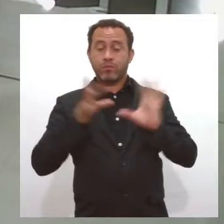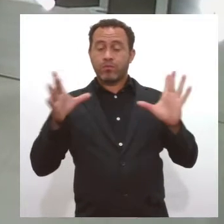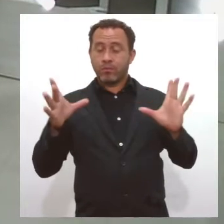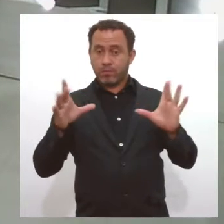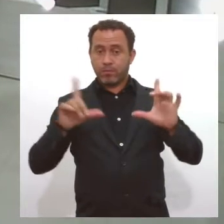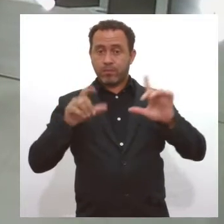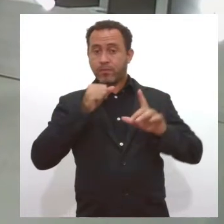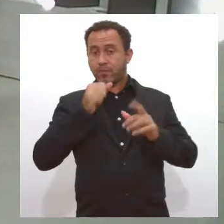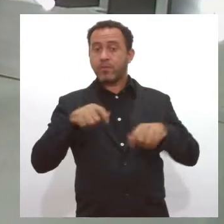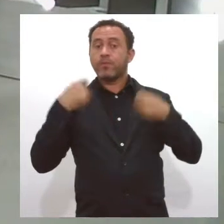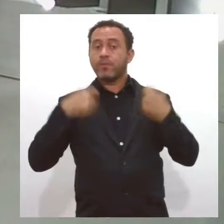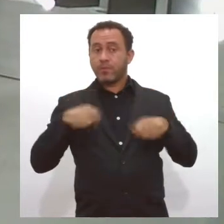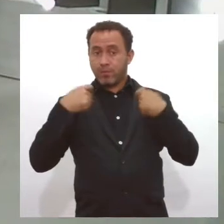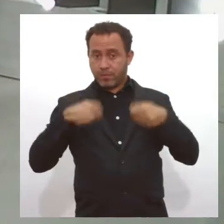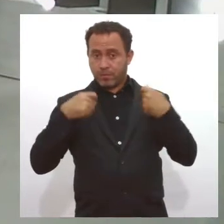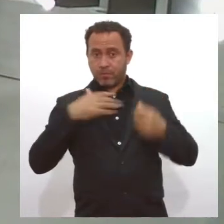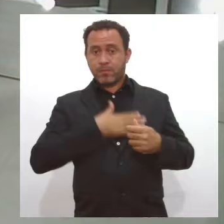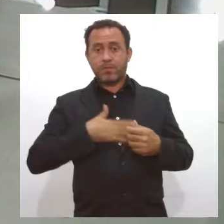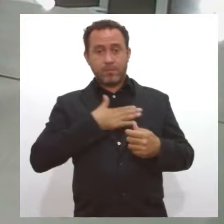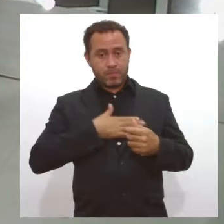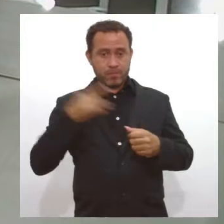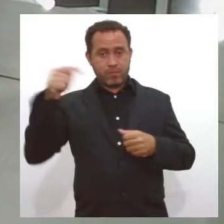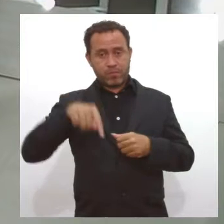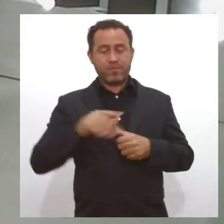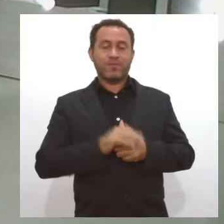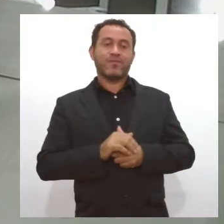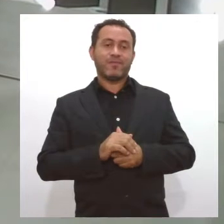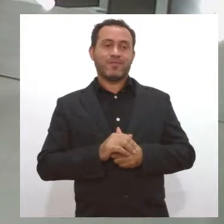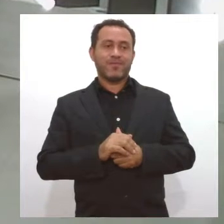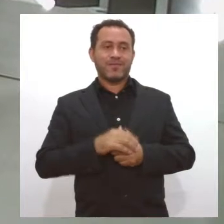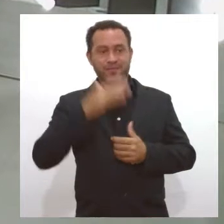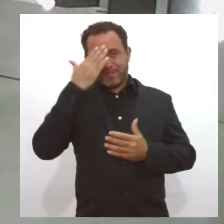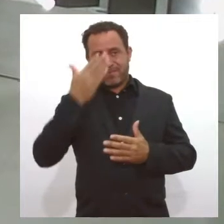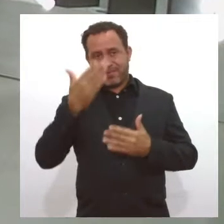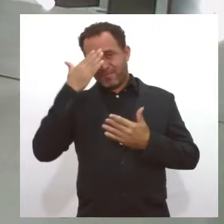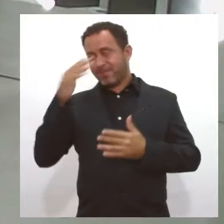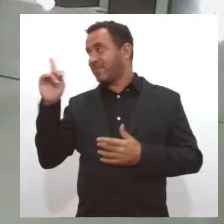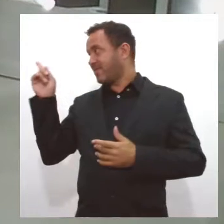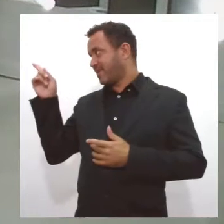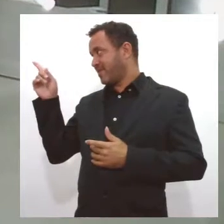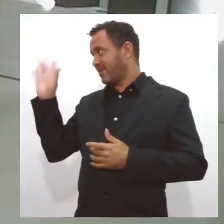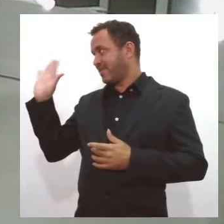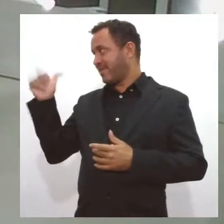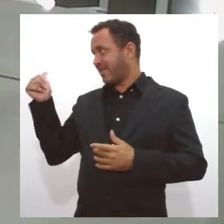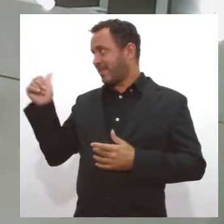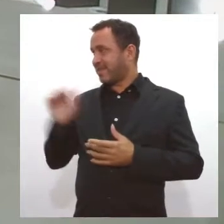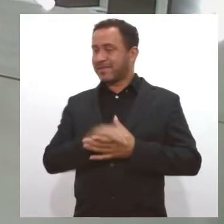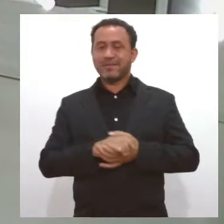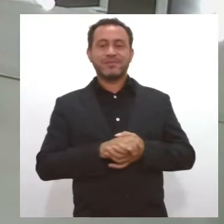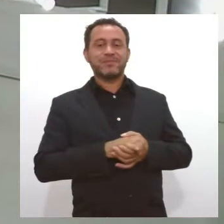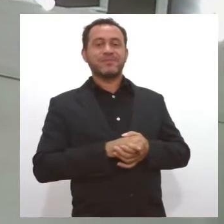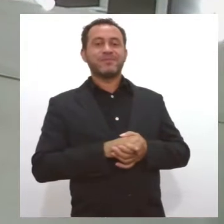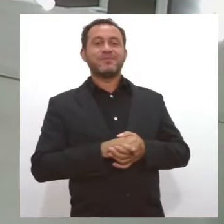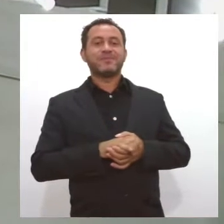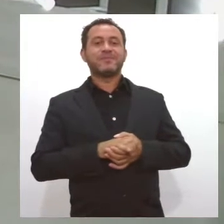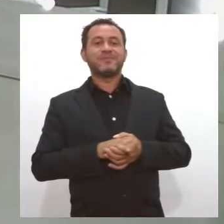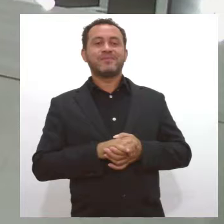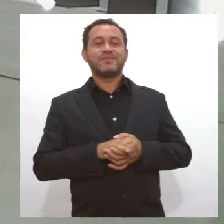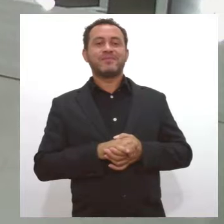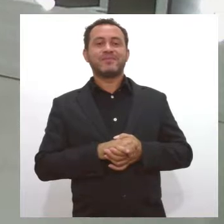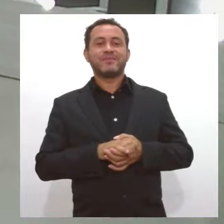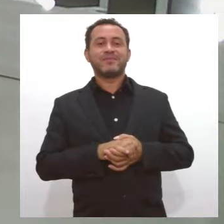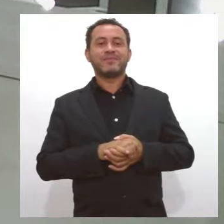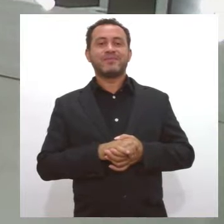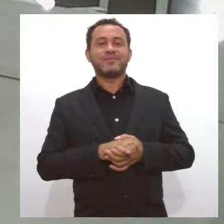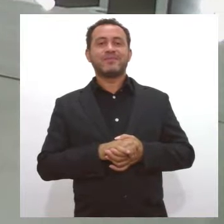LESI, o que for necessário. É sempre um prazer voltar aqui. Com certeza. Muito obrigada, doutora. Até a próxima. Bom dia a todas.